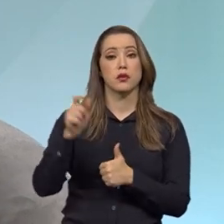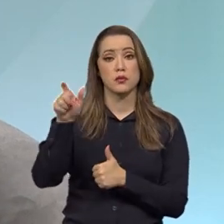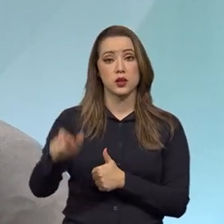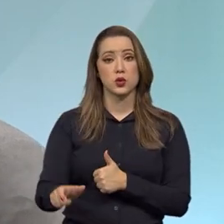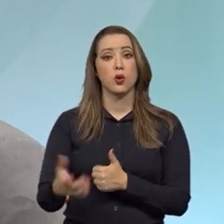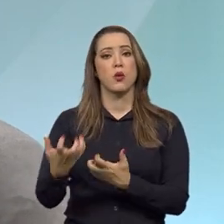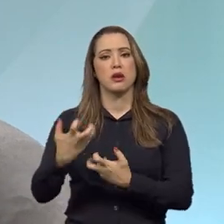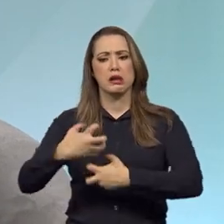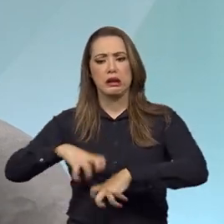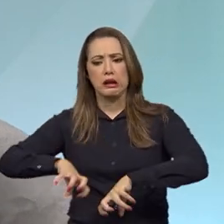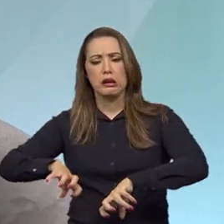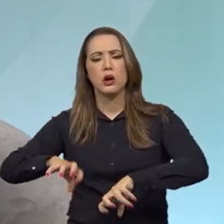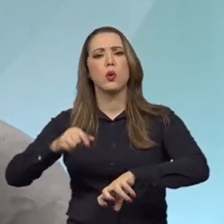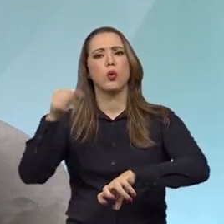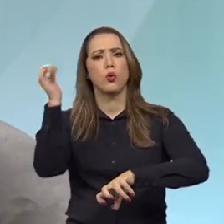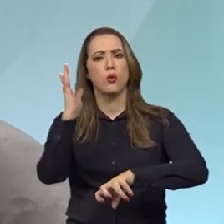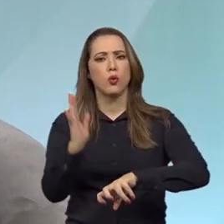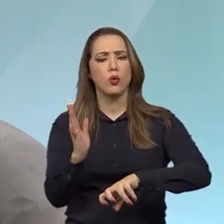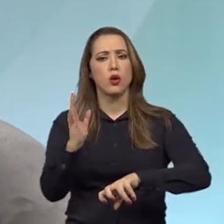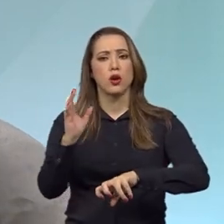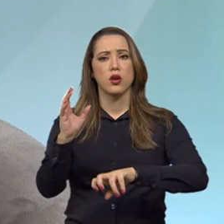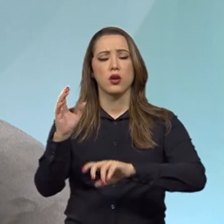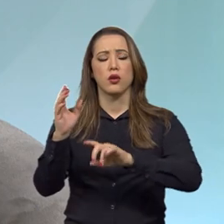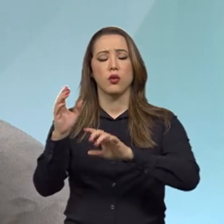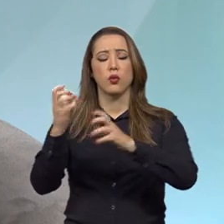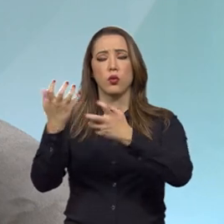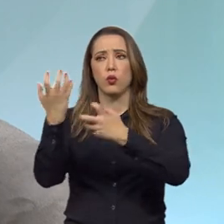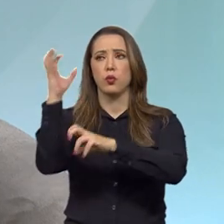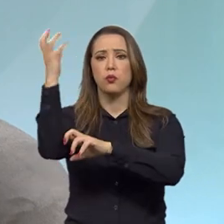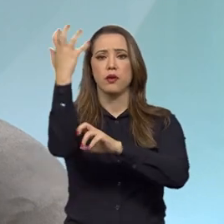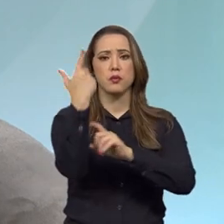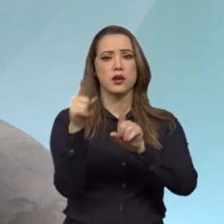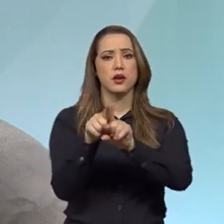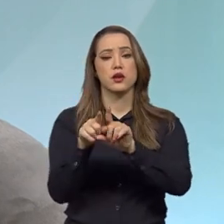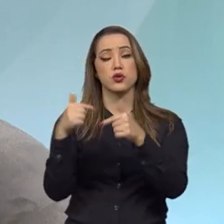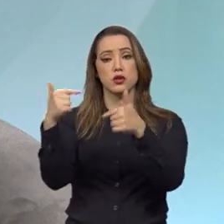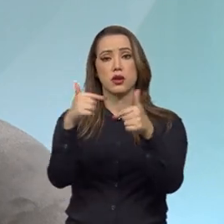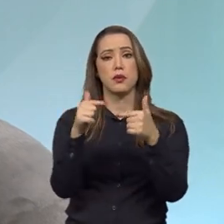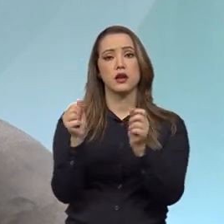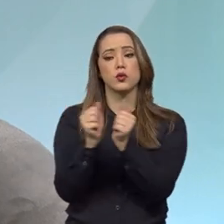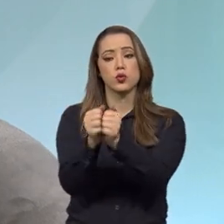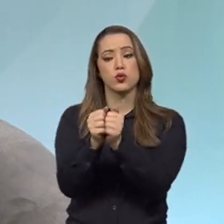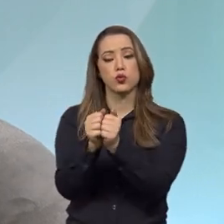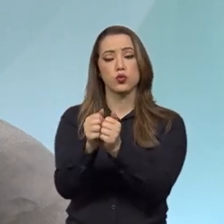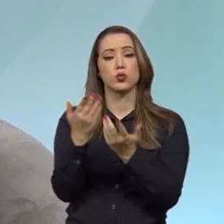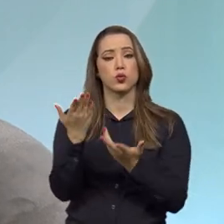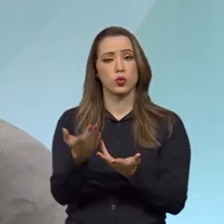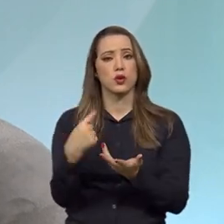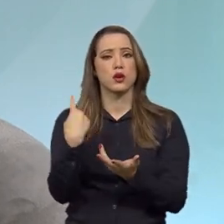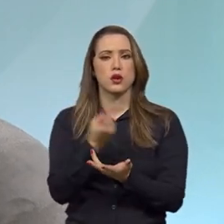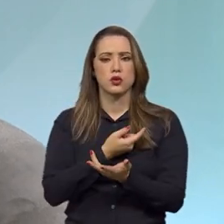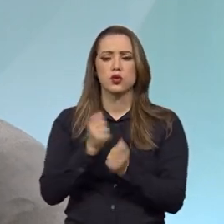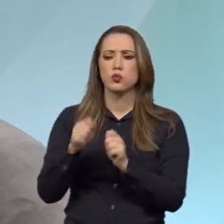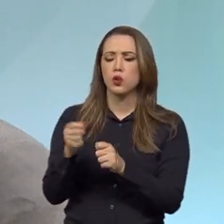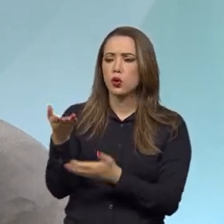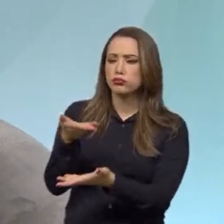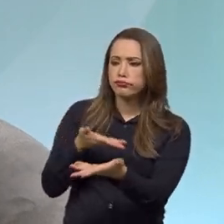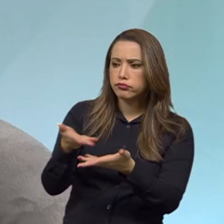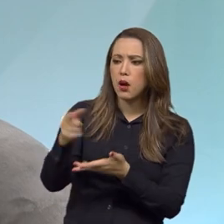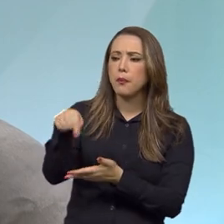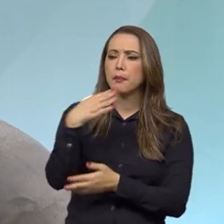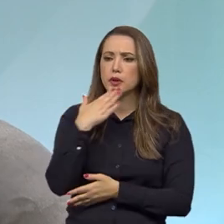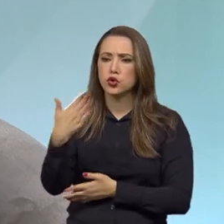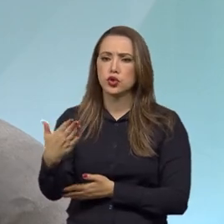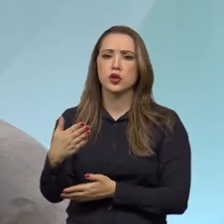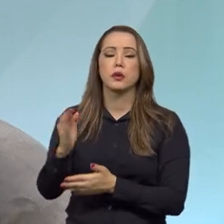por meio da Advocacia Geral da União e da atuação do Ministério do Meio Ambiente e de suas duas autarquias, poderão fazer com que essa empresa